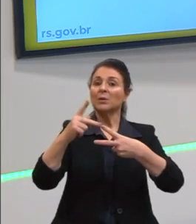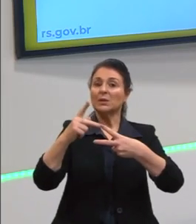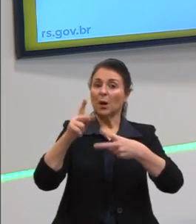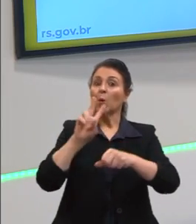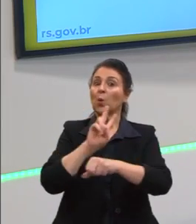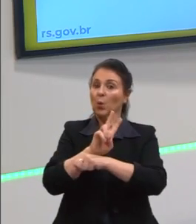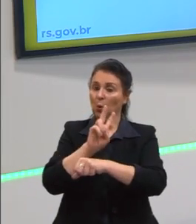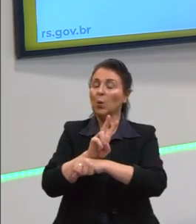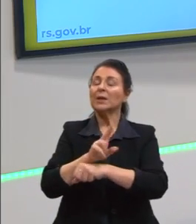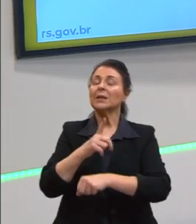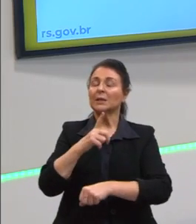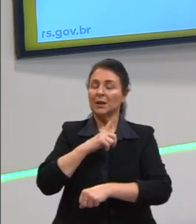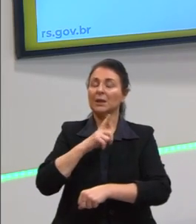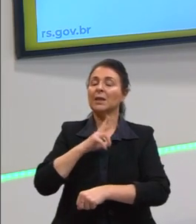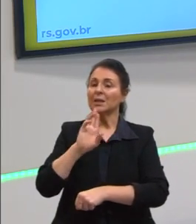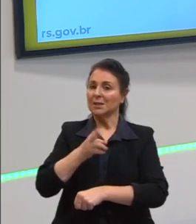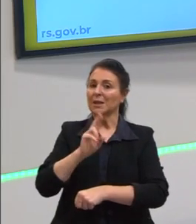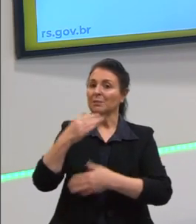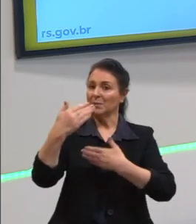frequência.